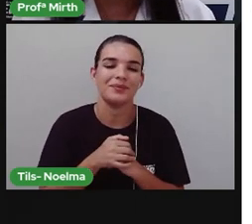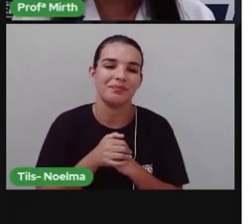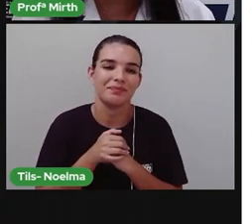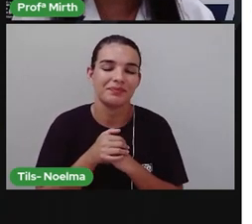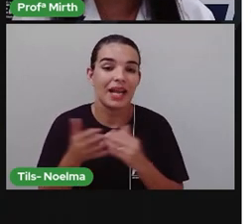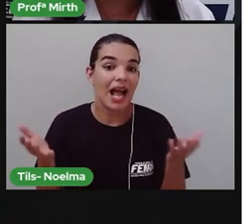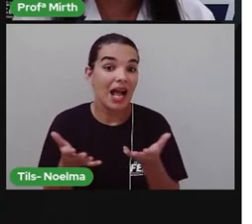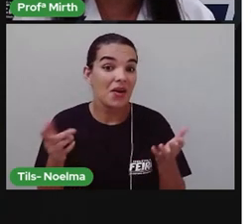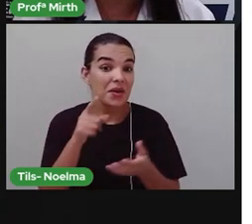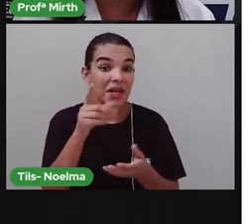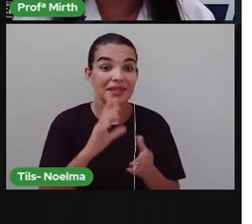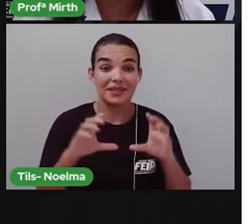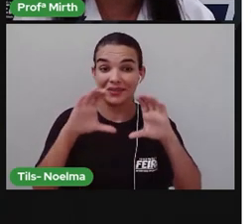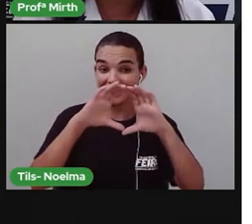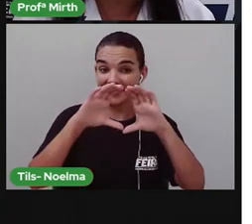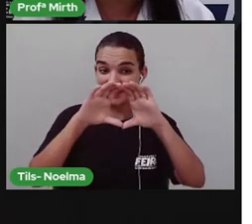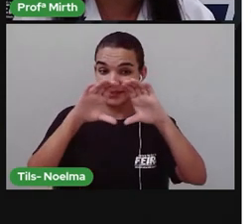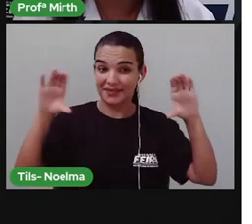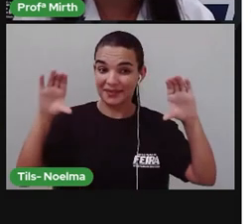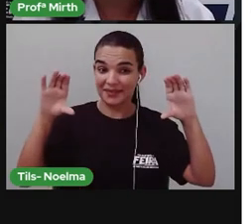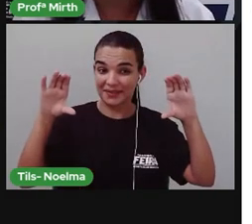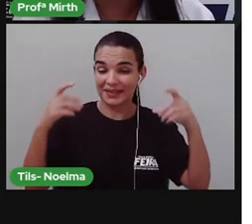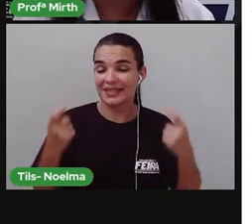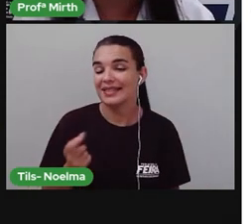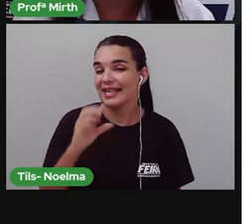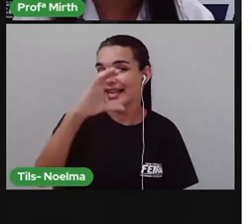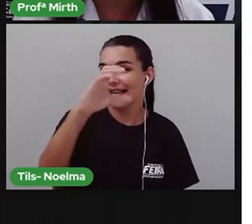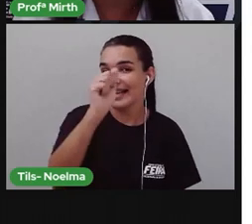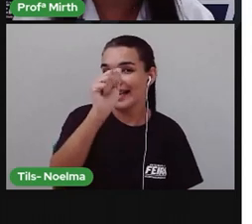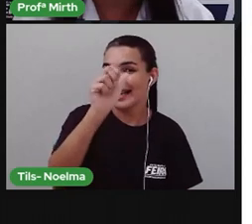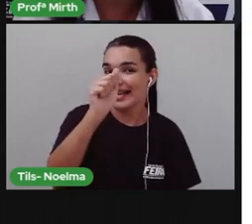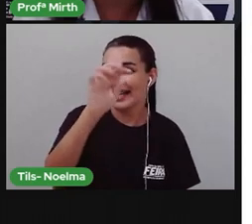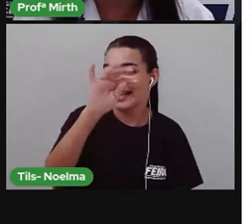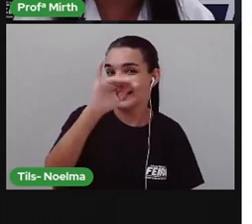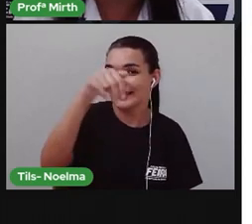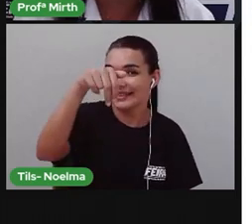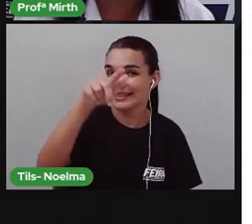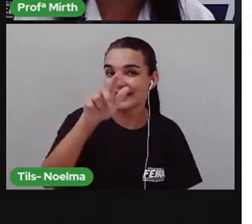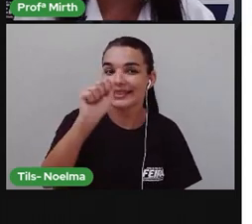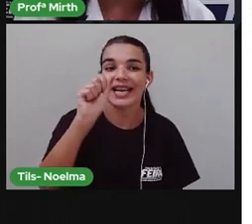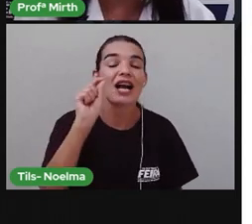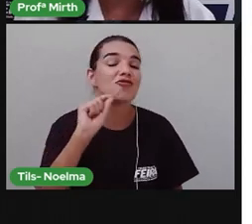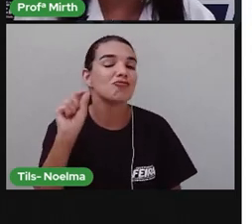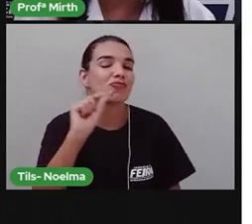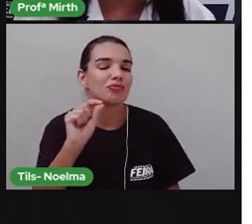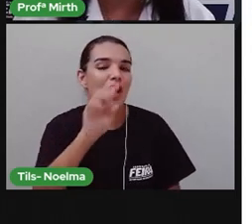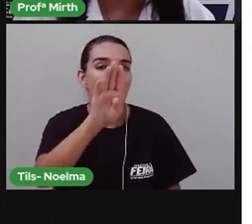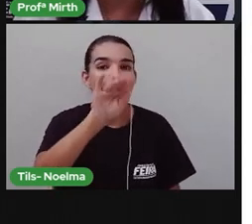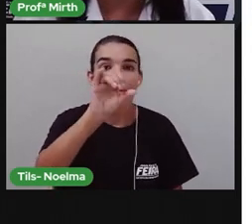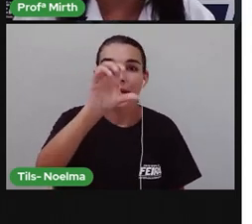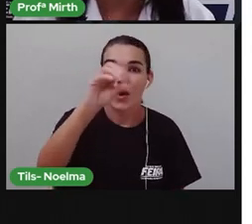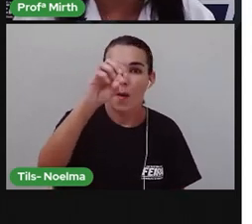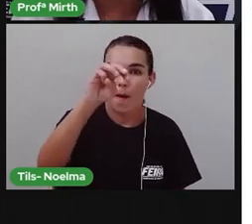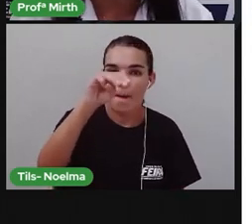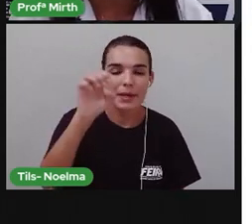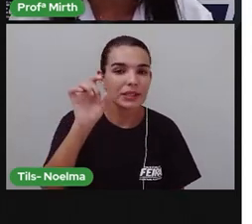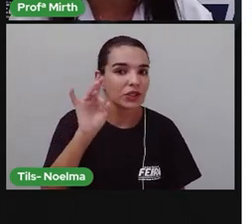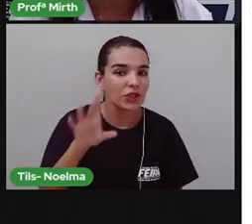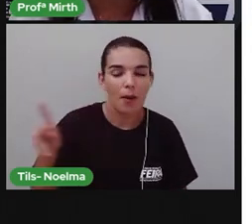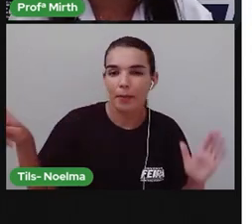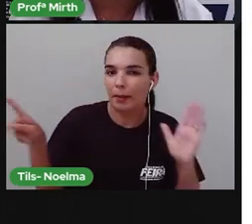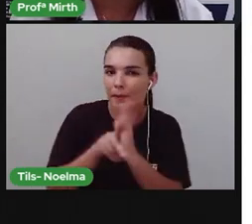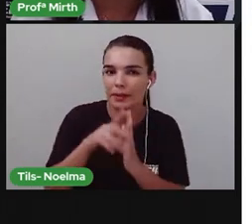E aqui a gente tem Um mapa mental Sobre a caatinga A caatinga Ela vai ser Um bioma Exclusivamente